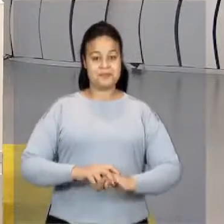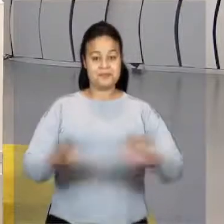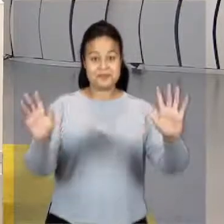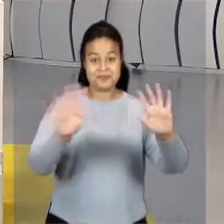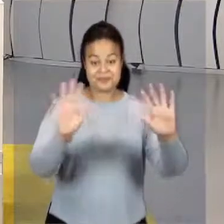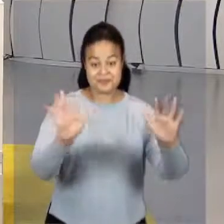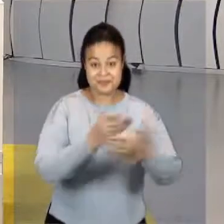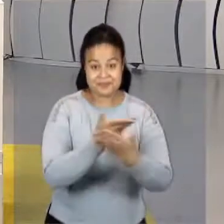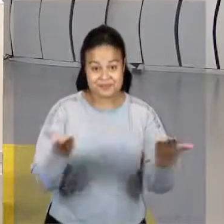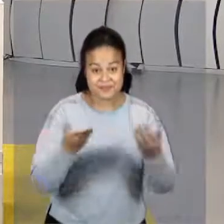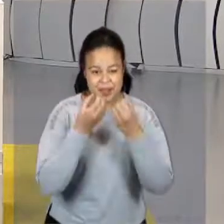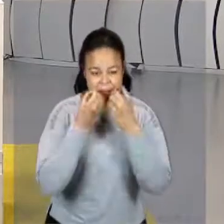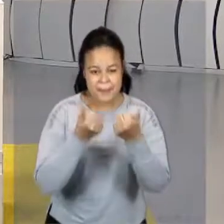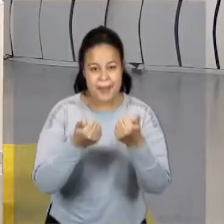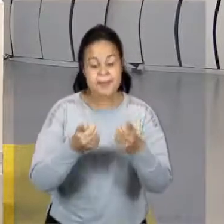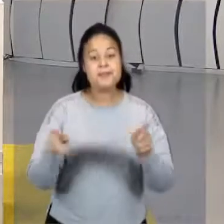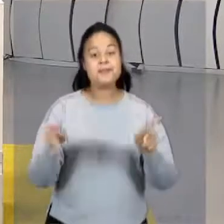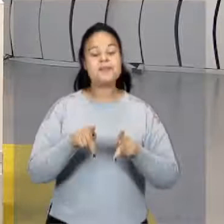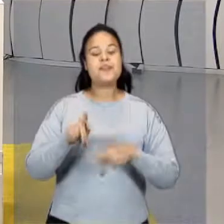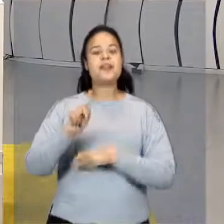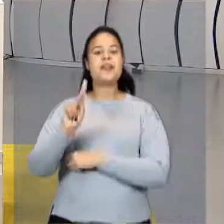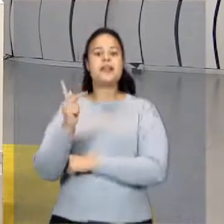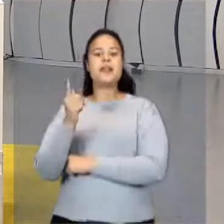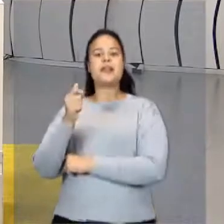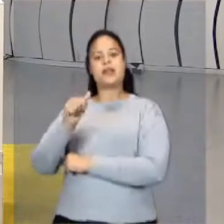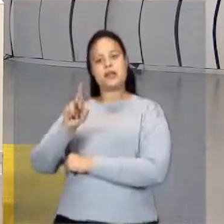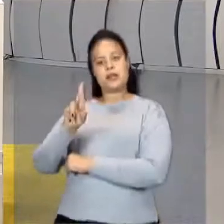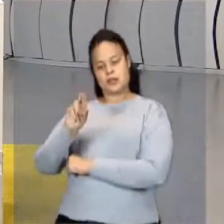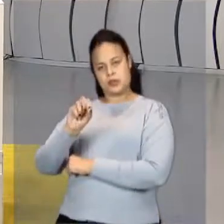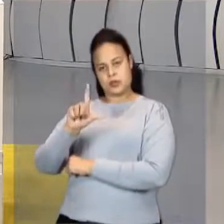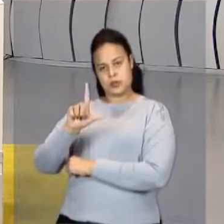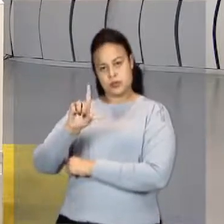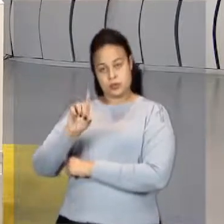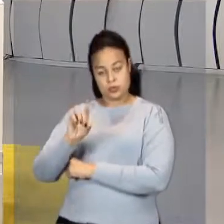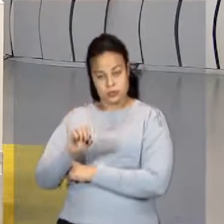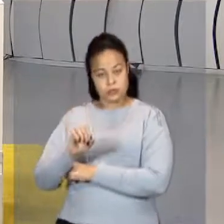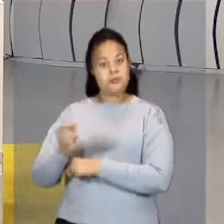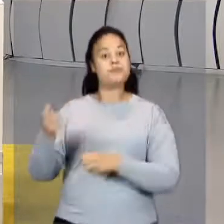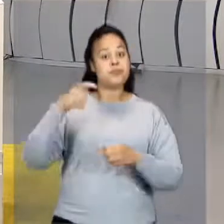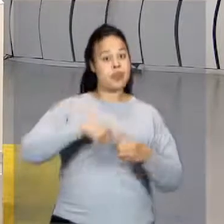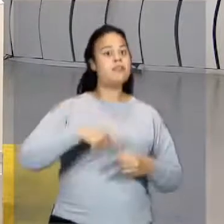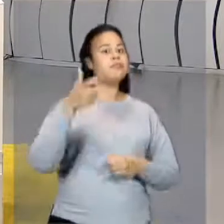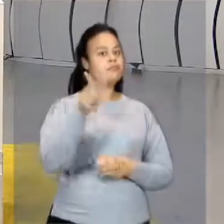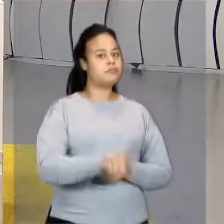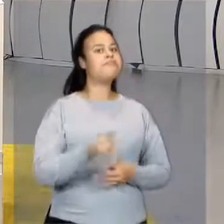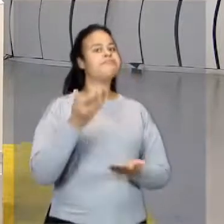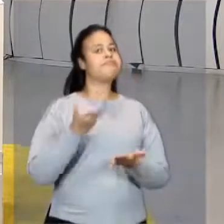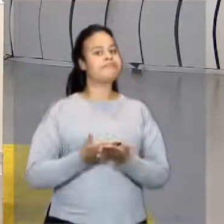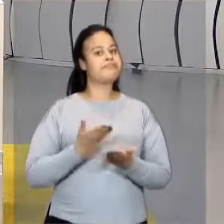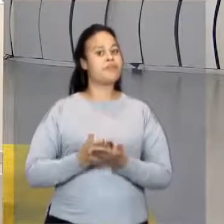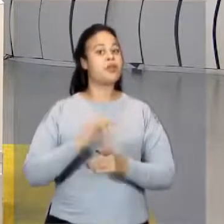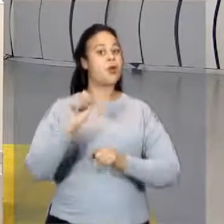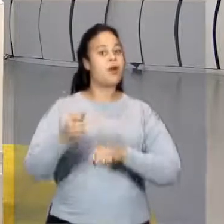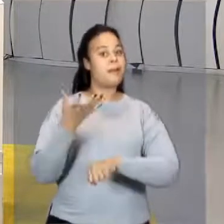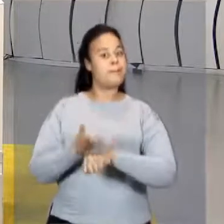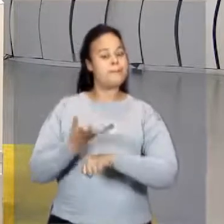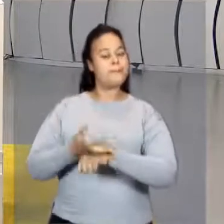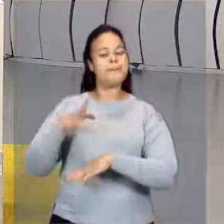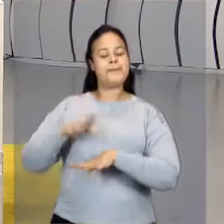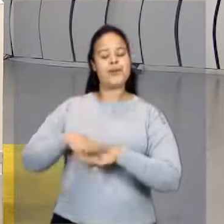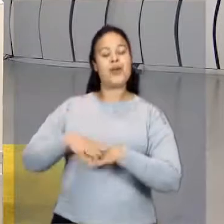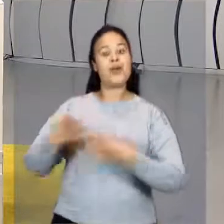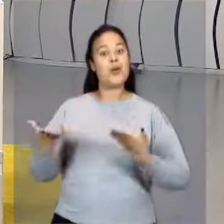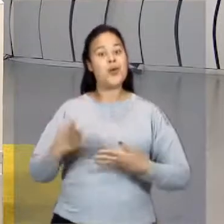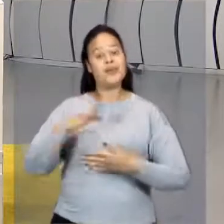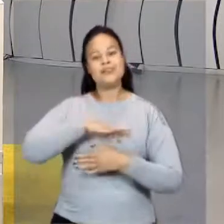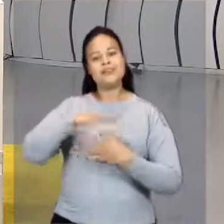Olá gente, tudo bem? Eu sou o professor Haroldo. Estamos aqui retornando para mais uma aula de matemática. Estou acompanhado aqui